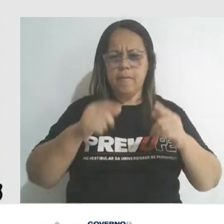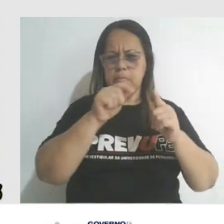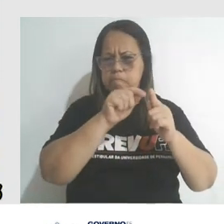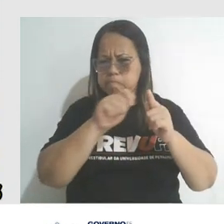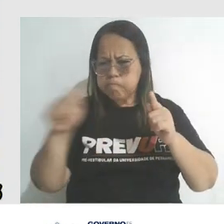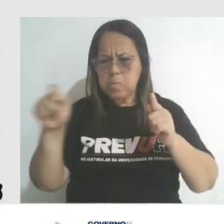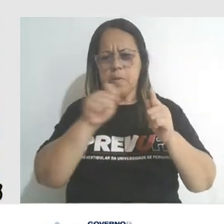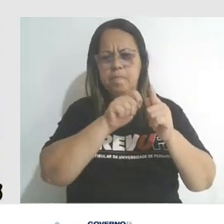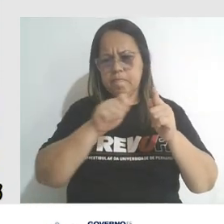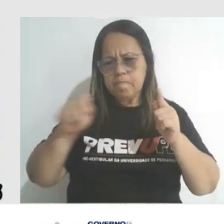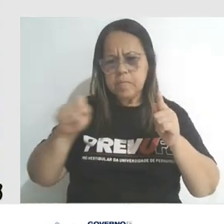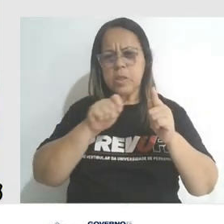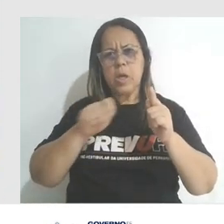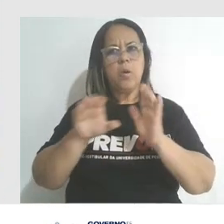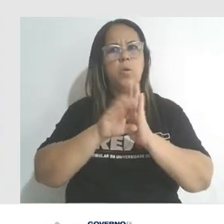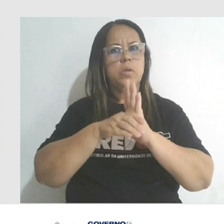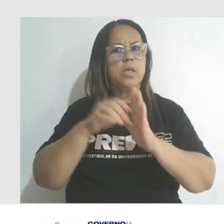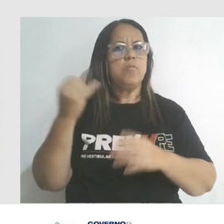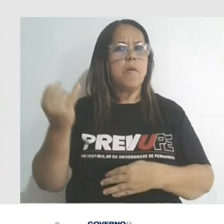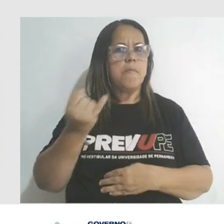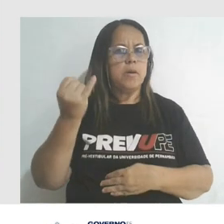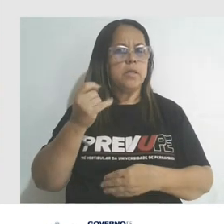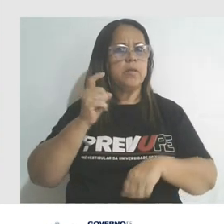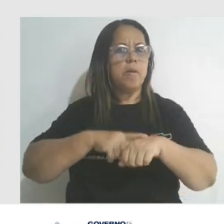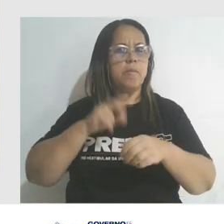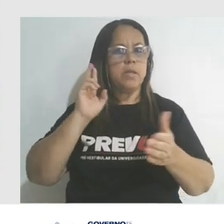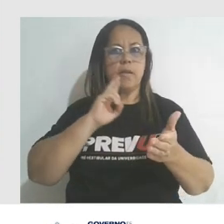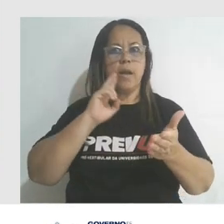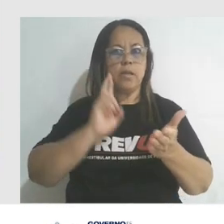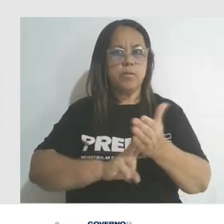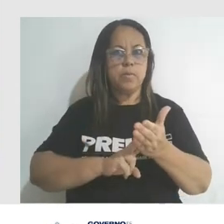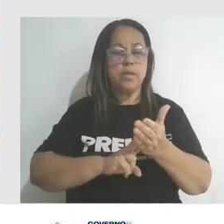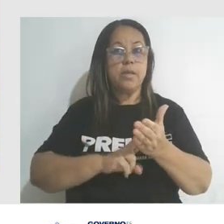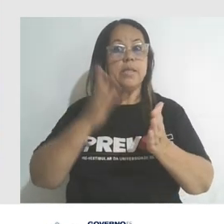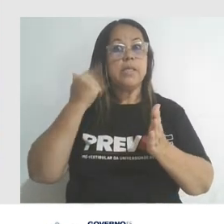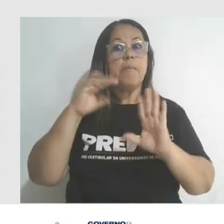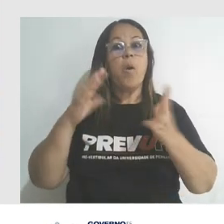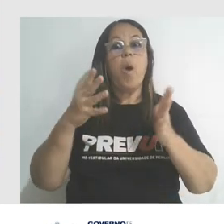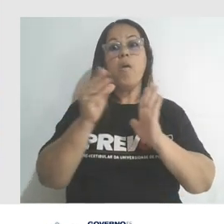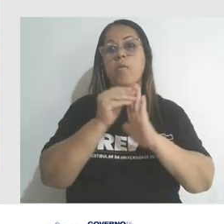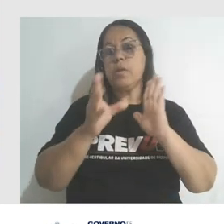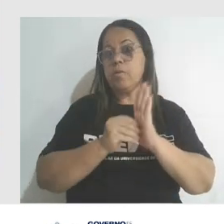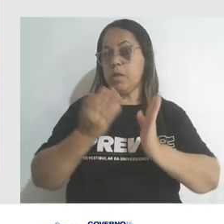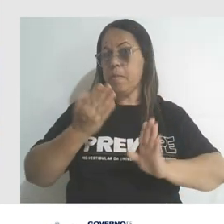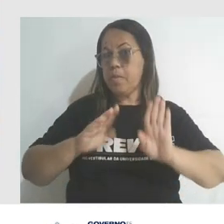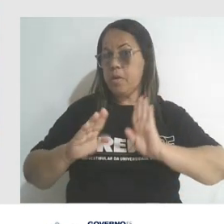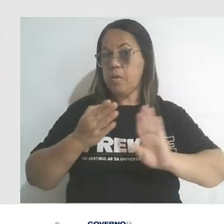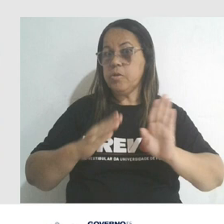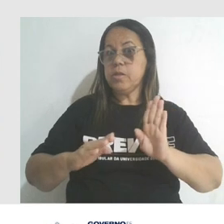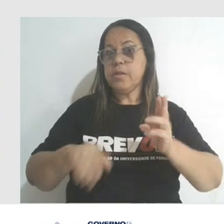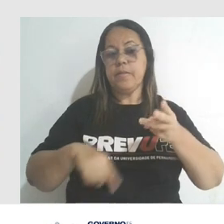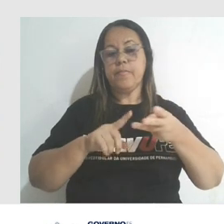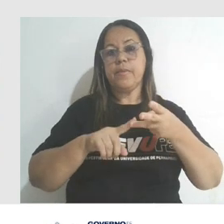Grifem aqueles conceitos que são importantes na hora de responder a questão. Defina o conteúdo de biologia que trata a questão